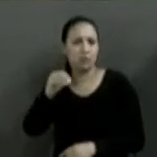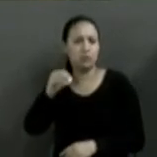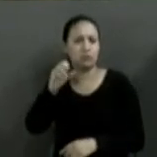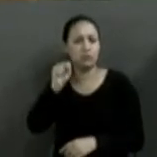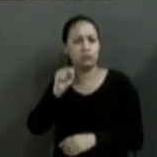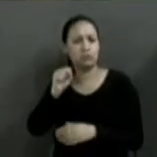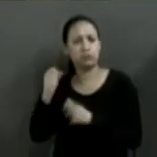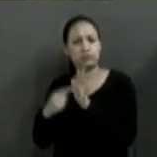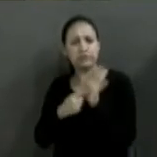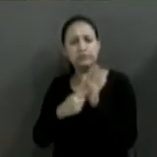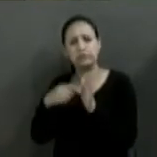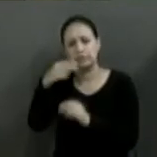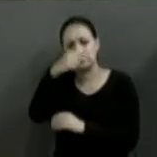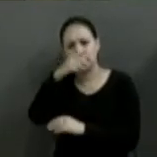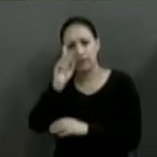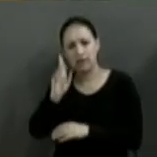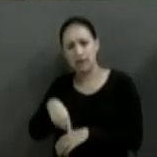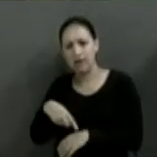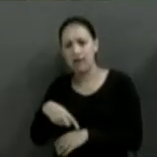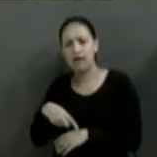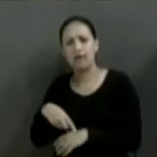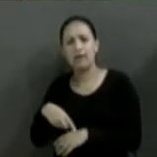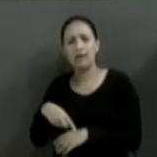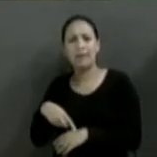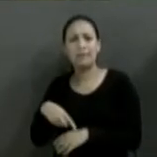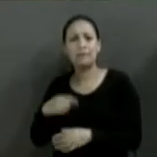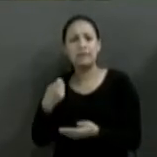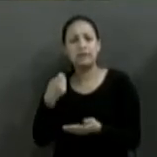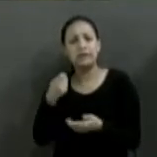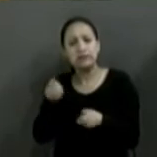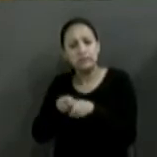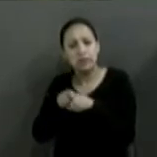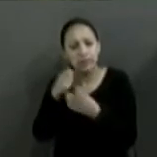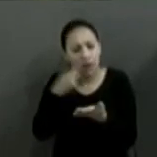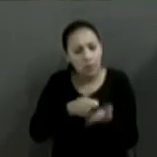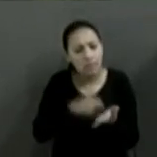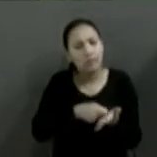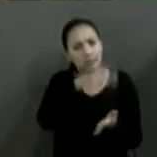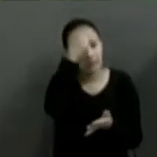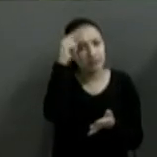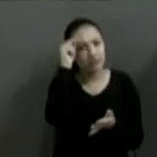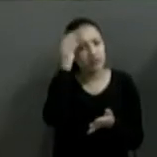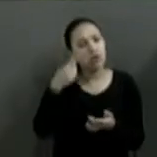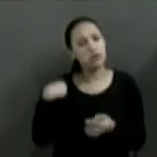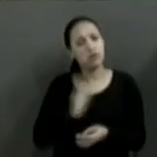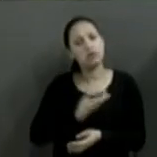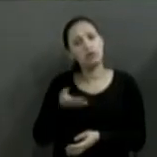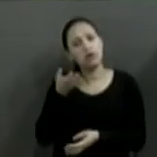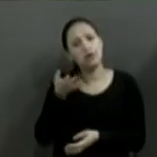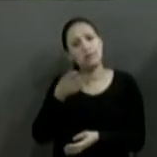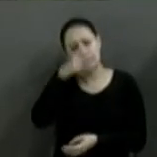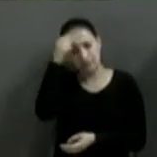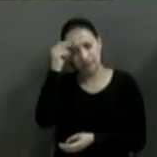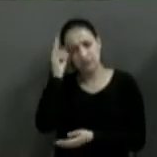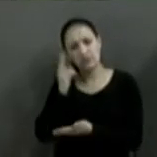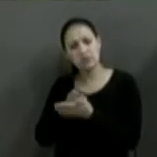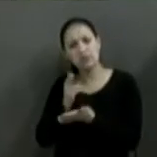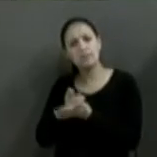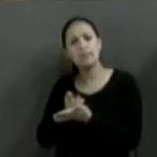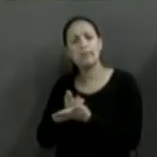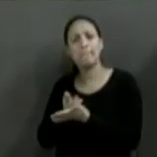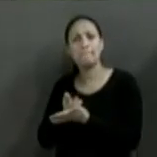de um órgão autônomo, inclusive para cobrar da Prefeitura. Nós queremos que o prefeito seja constantemente